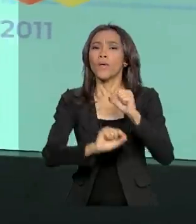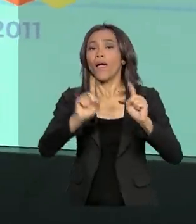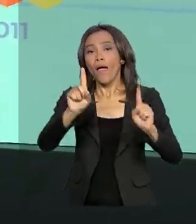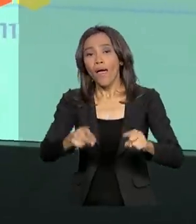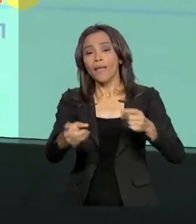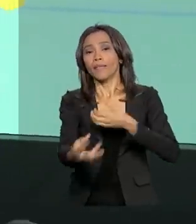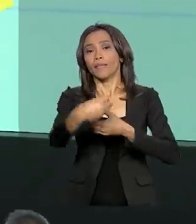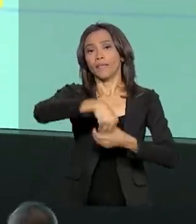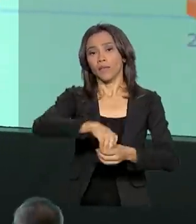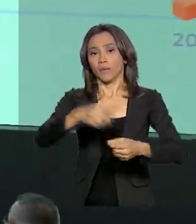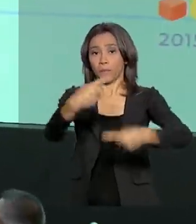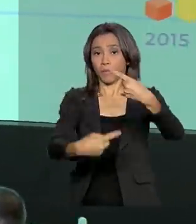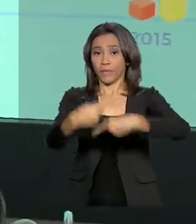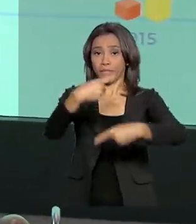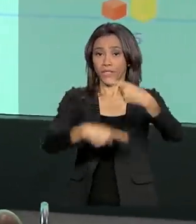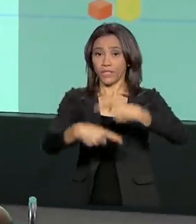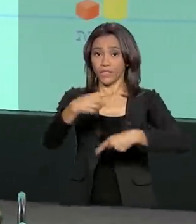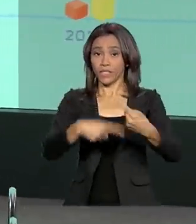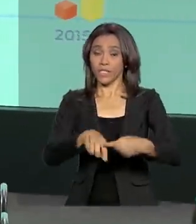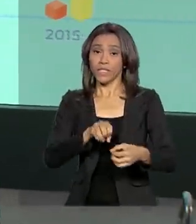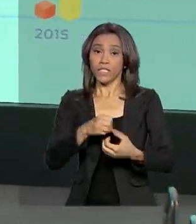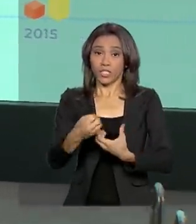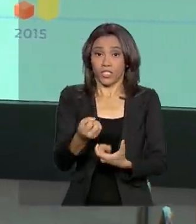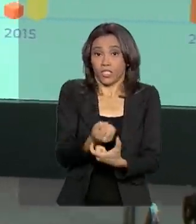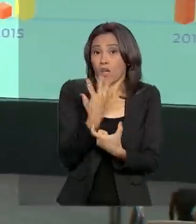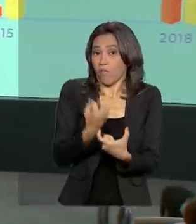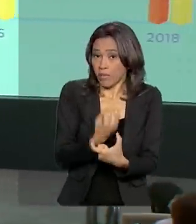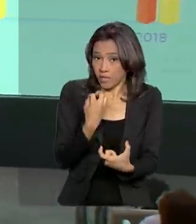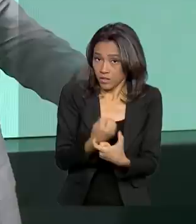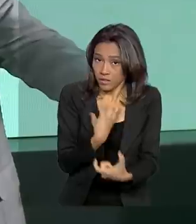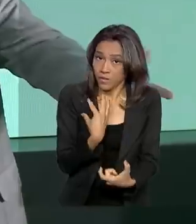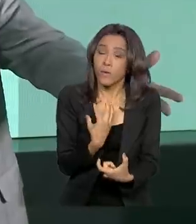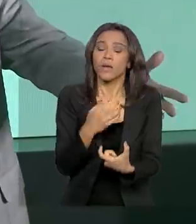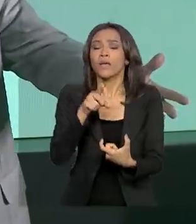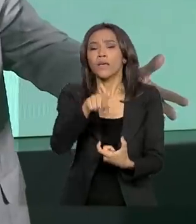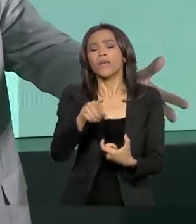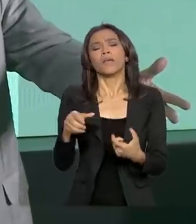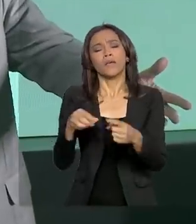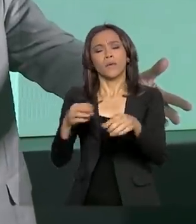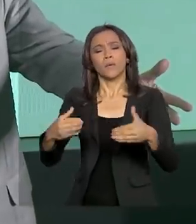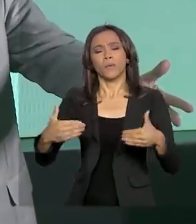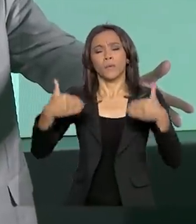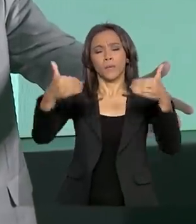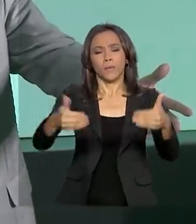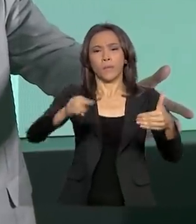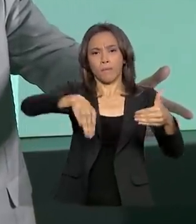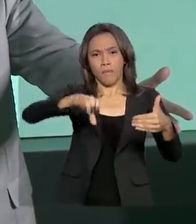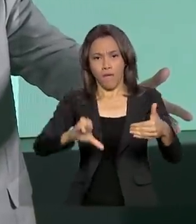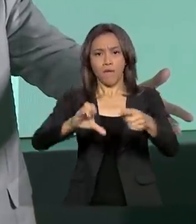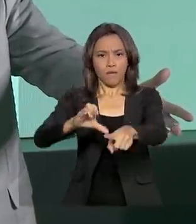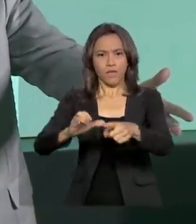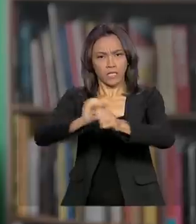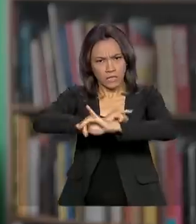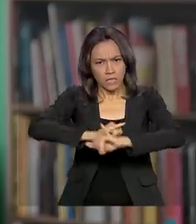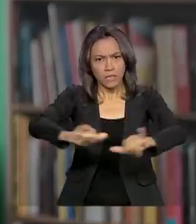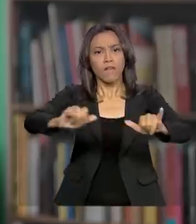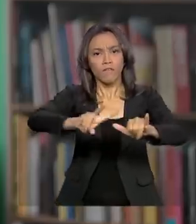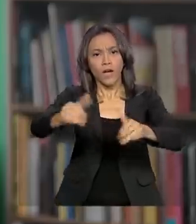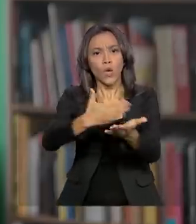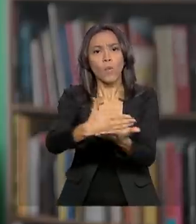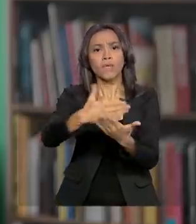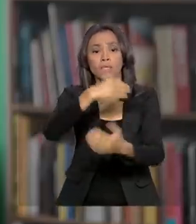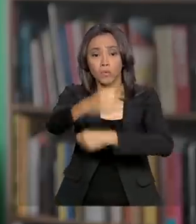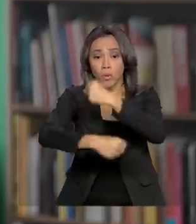Política Nacional de Alfabetização e, segundo o Ministério da Educação, vai começar a ser implementada no início do ano que vem.